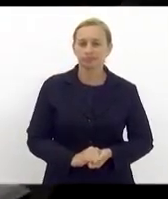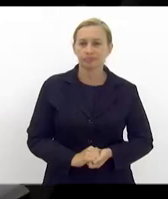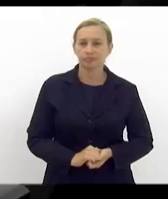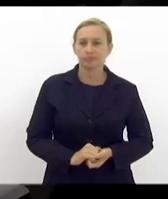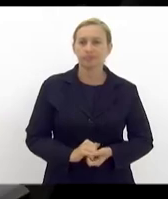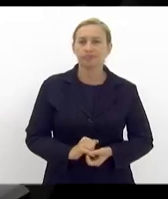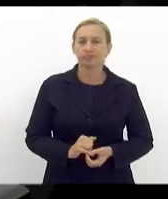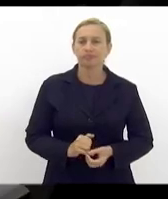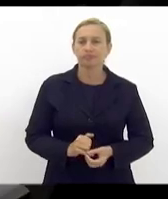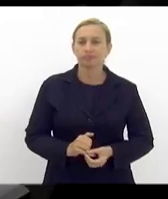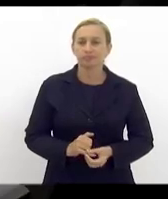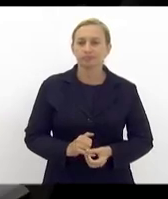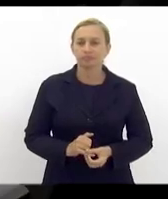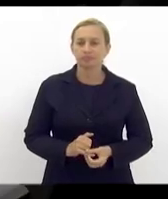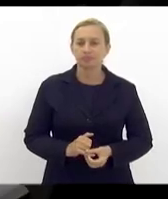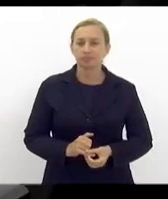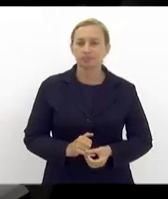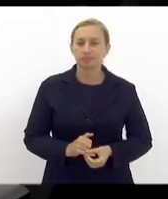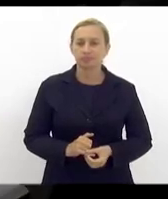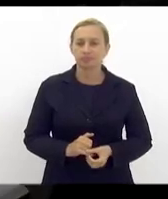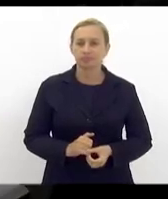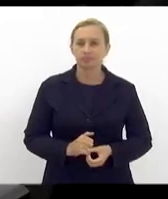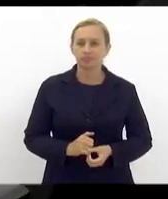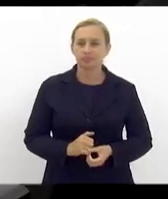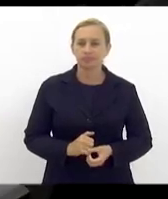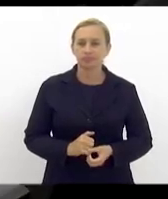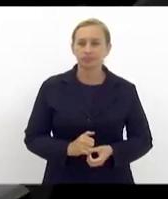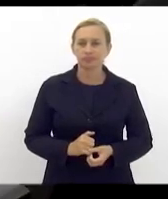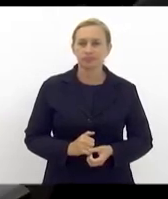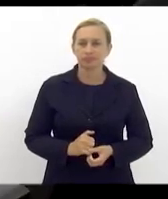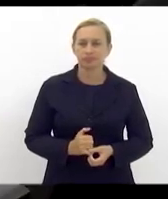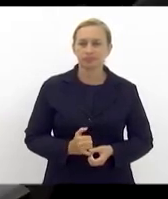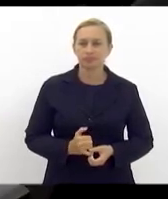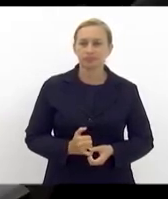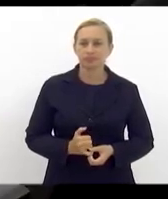A foto A foto